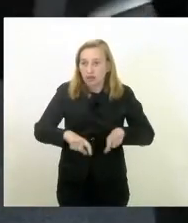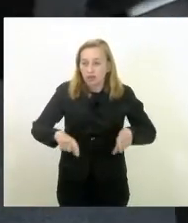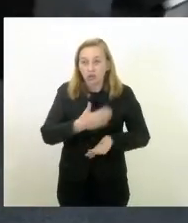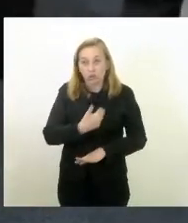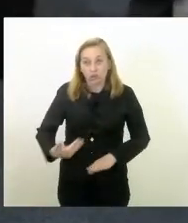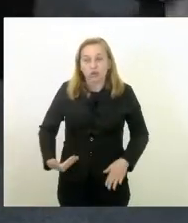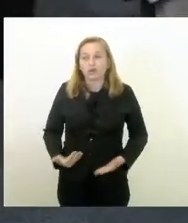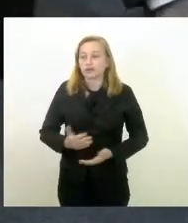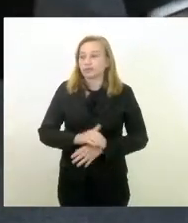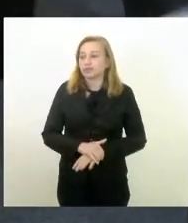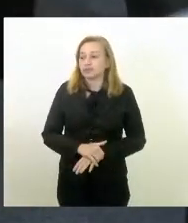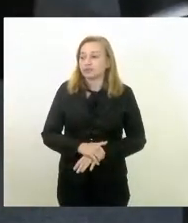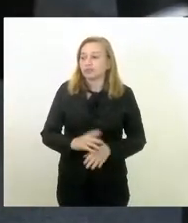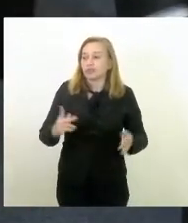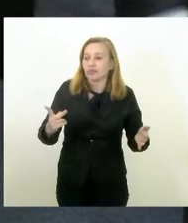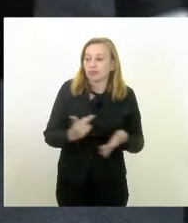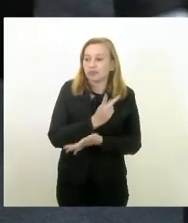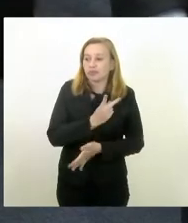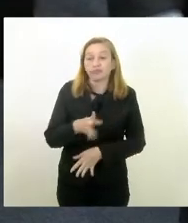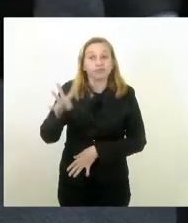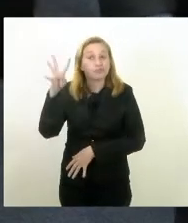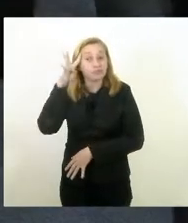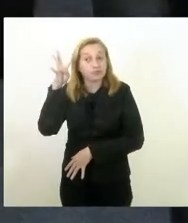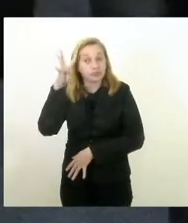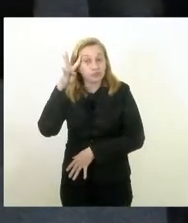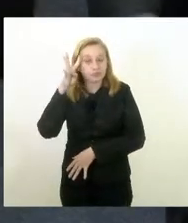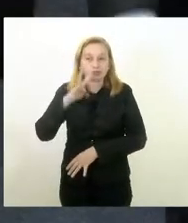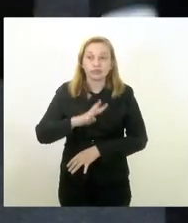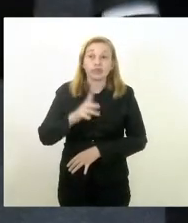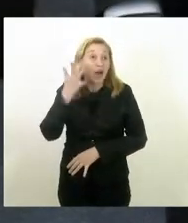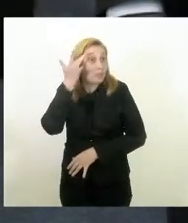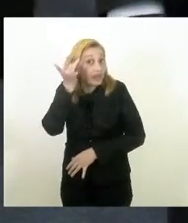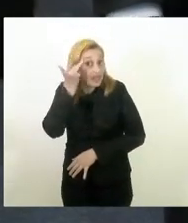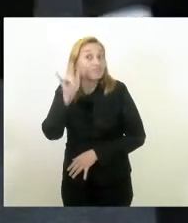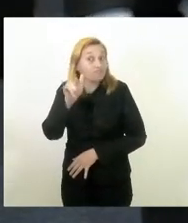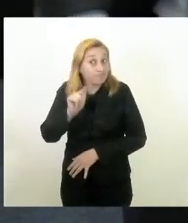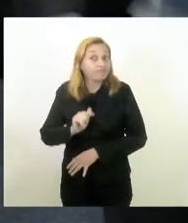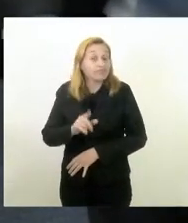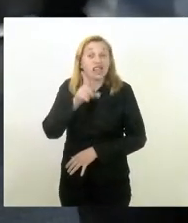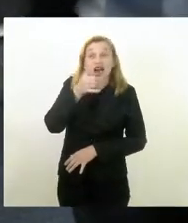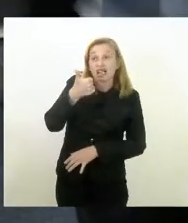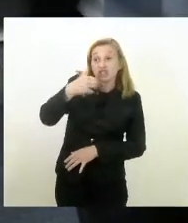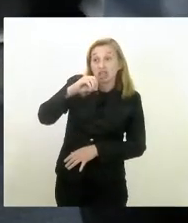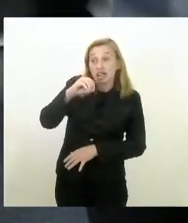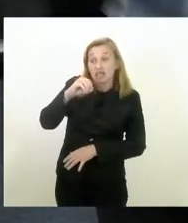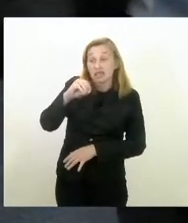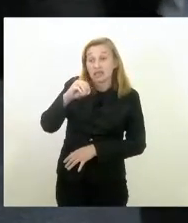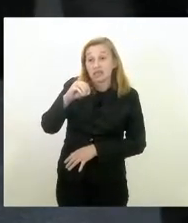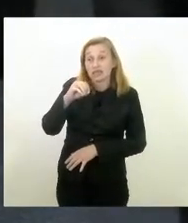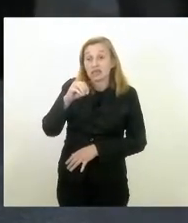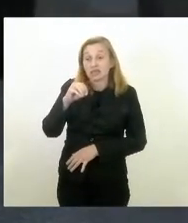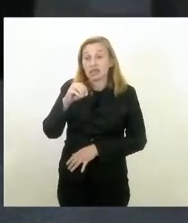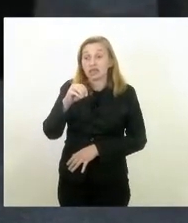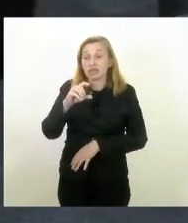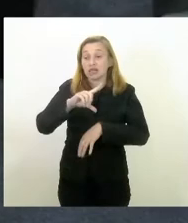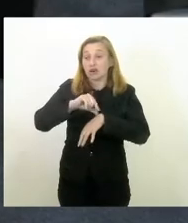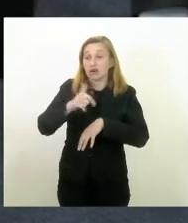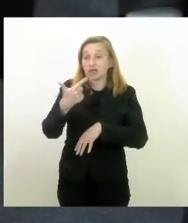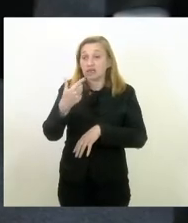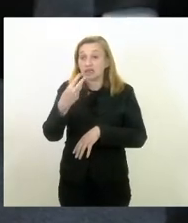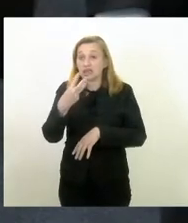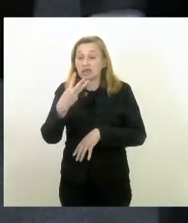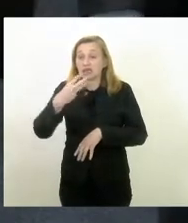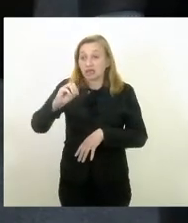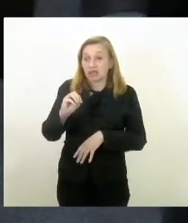que será realizado nesta quarta-feira amanhã às 10h30 no Pão de Açúcar